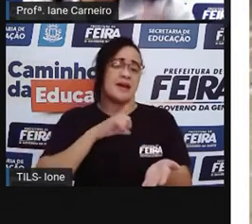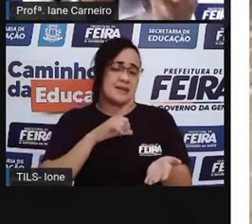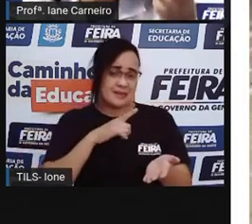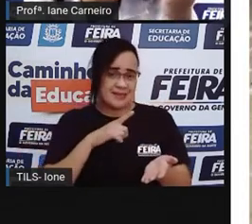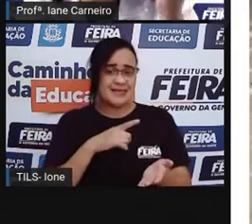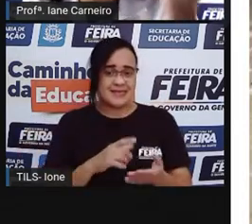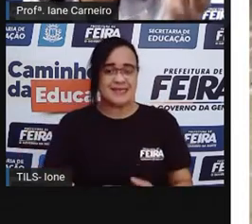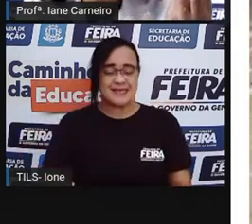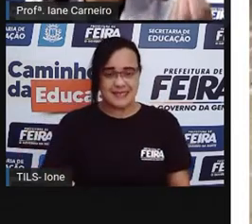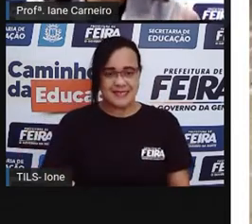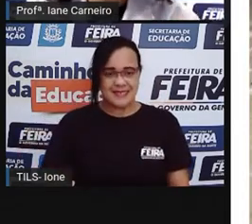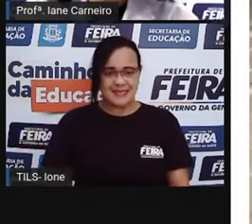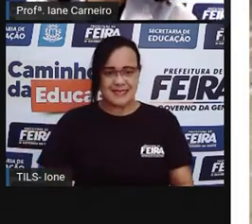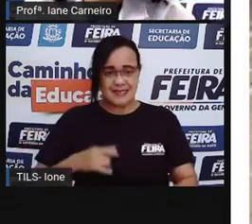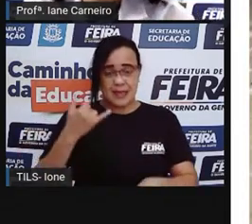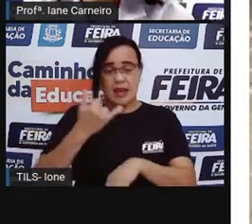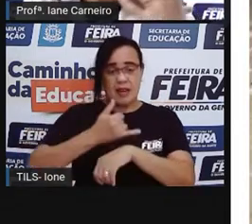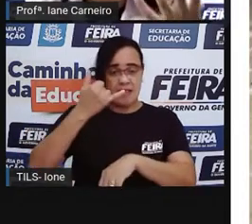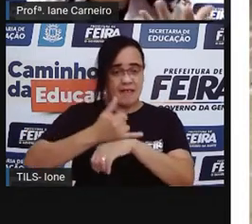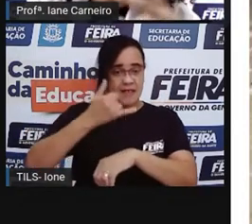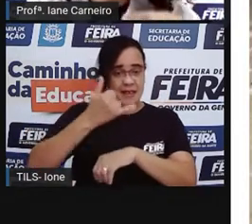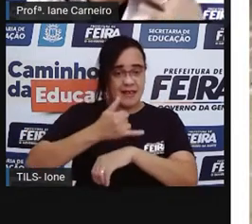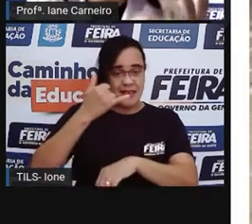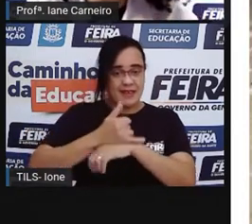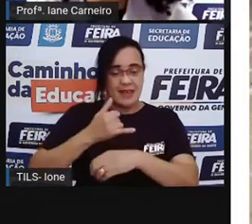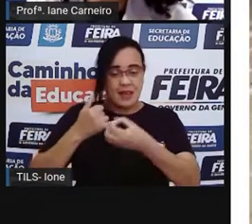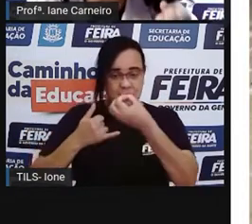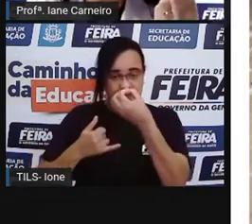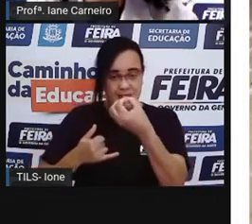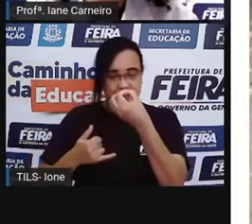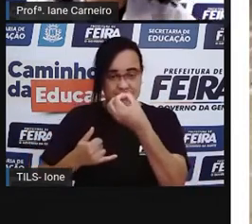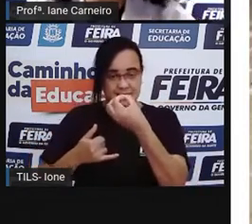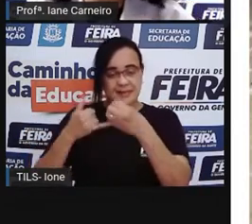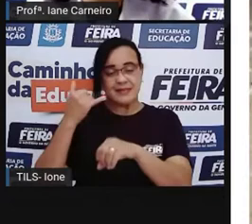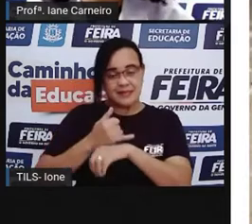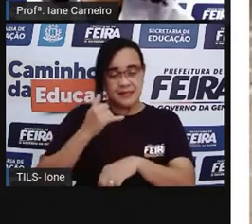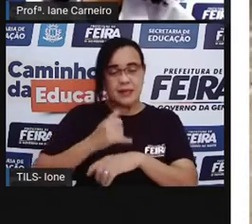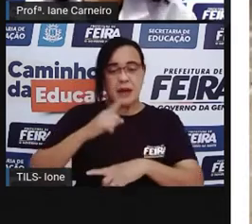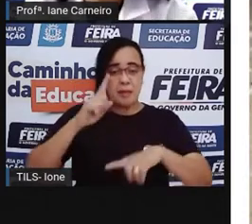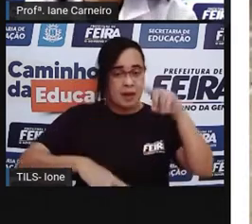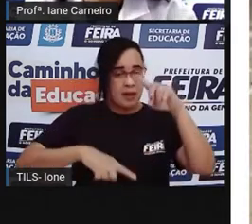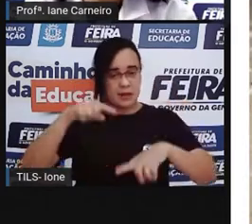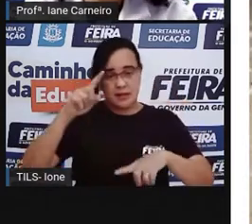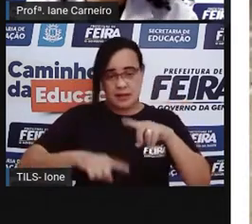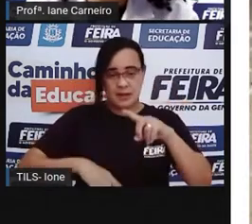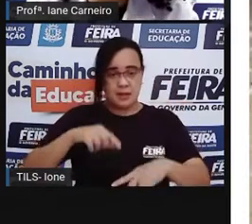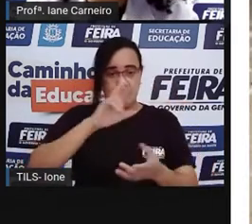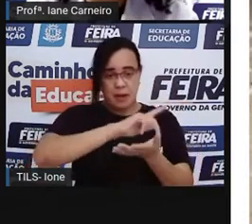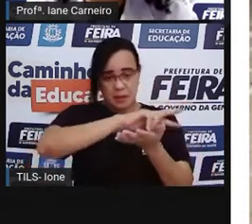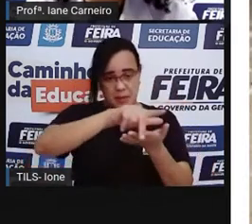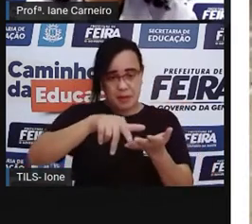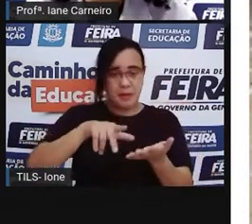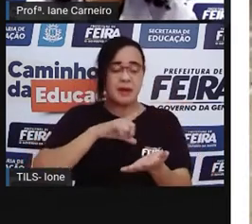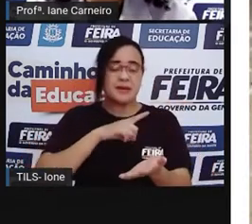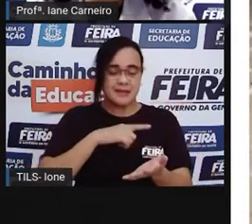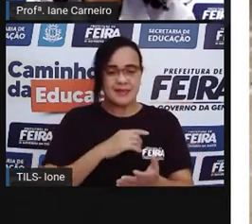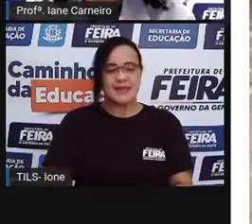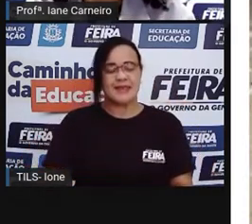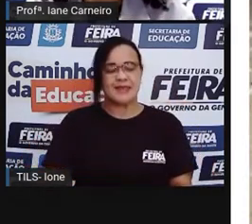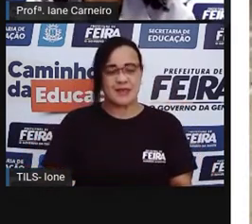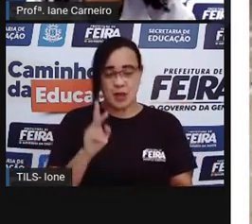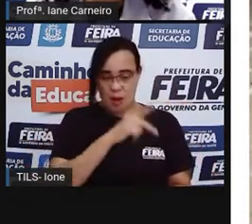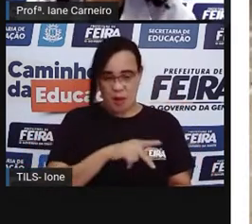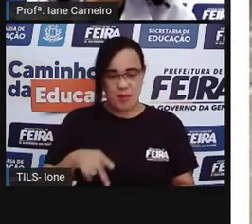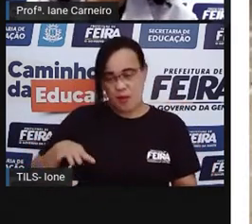que é de vidro, né? Tem bolas de outros materiais também. Quando a Pro era pequena, tinha cada